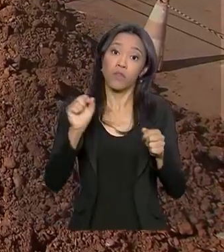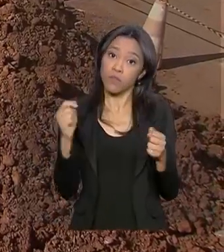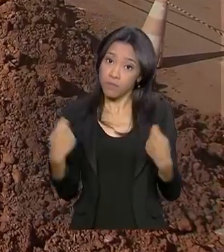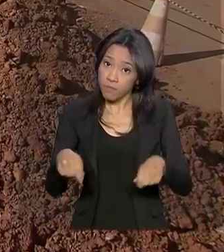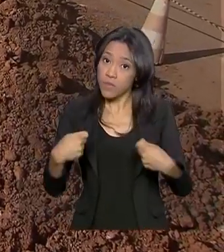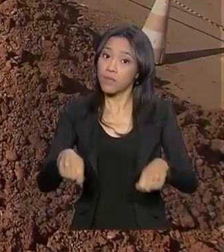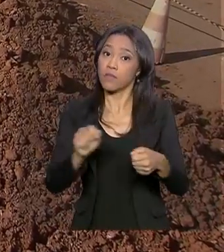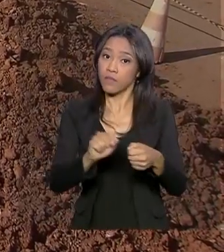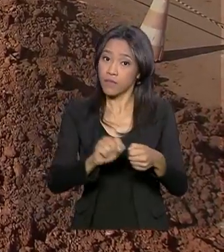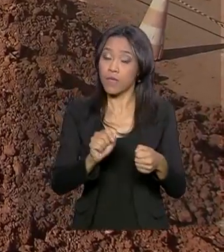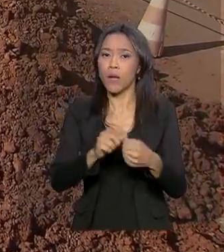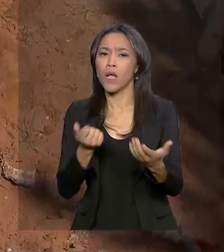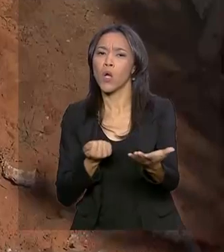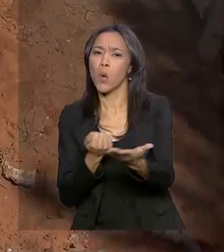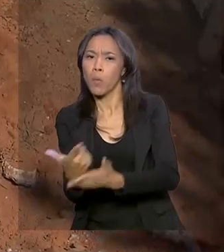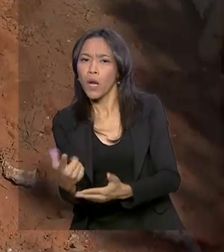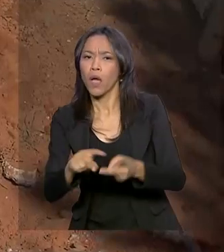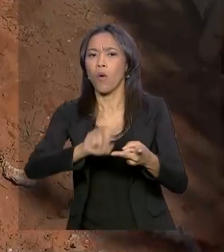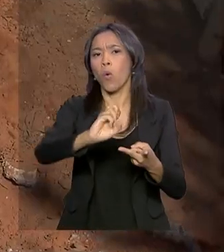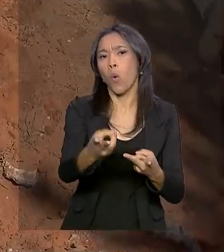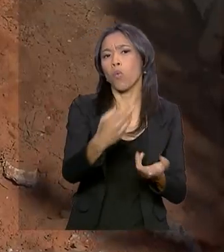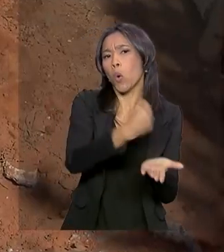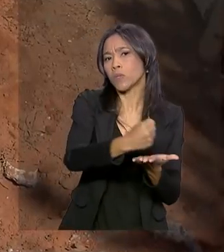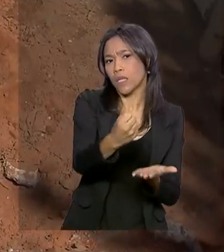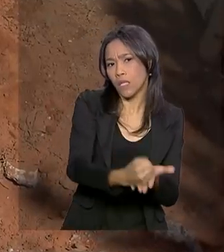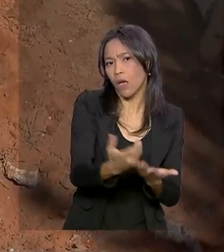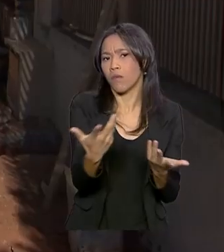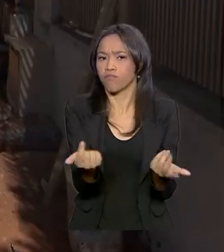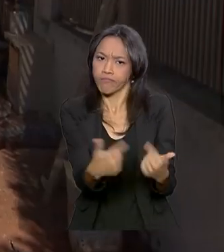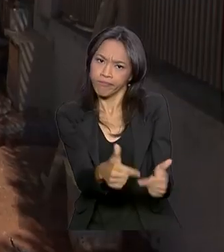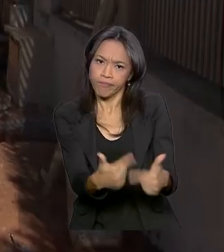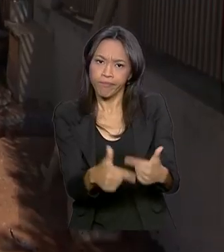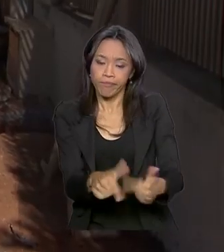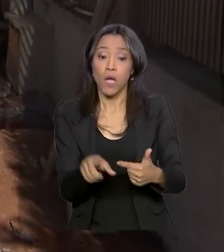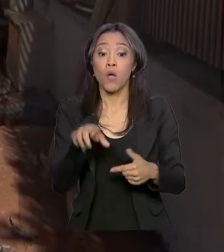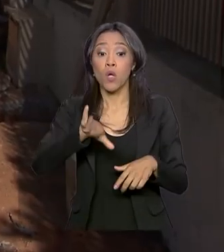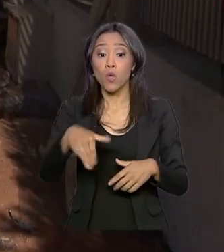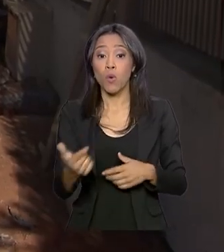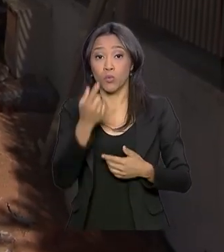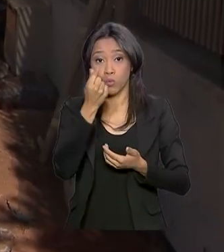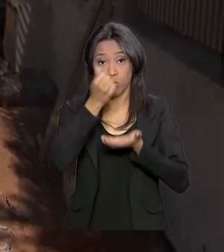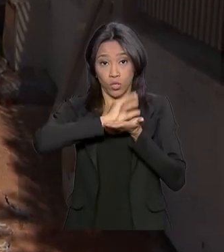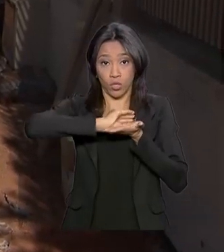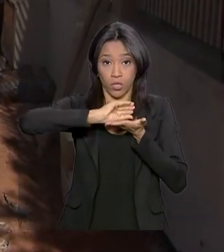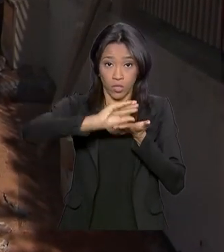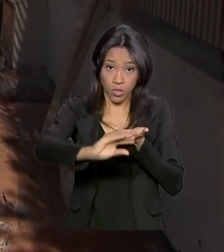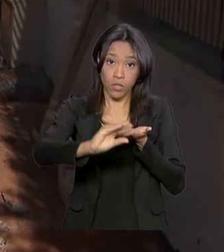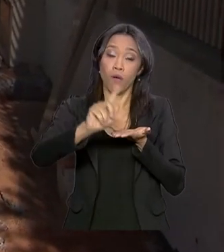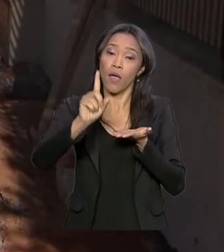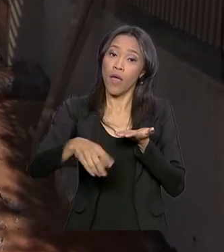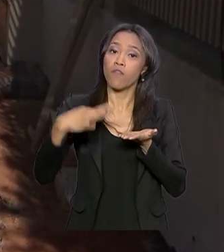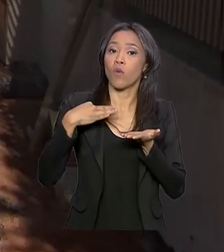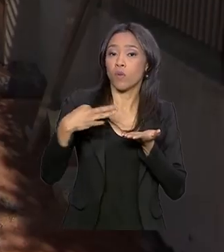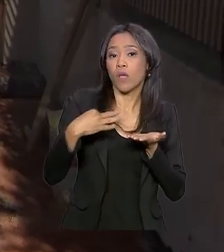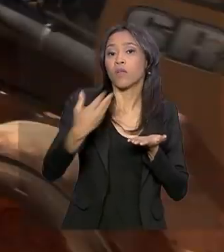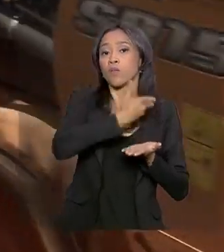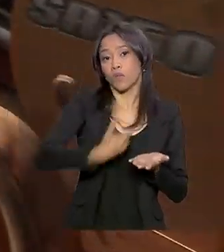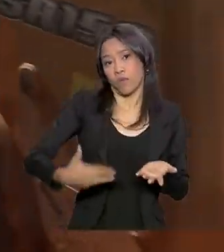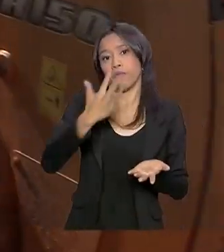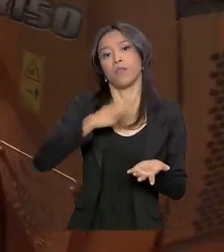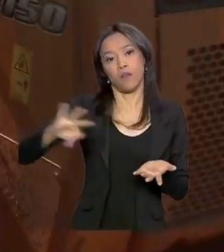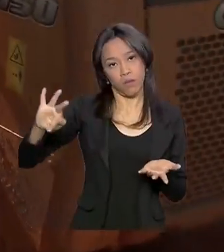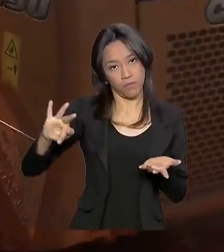ou contratação de serviços quando os recursos para isso vierem de transferências voluntárias do governo federal.